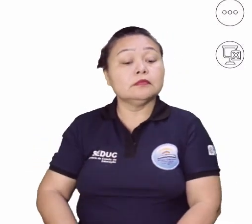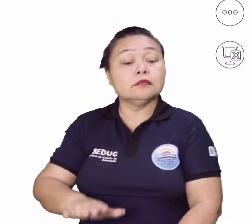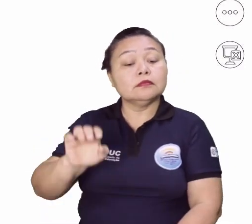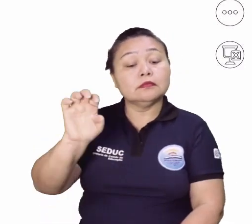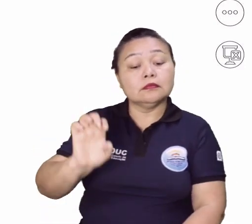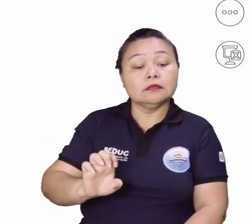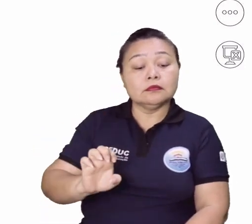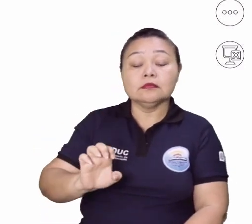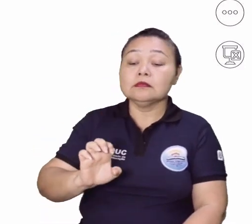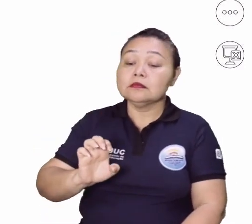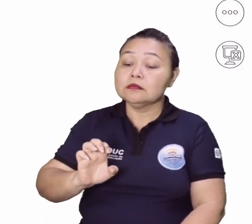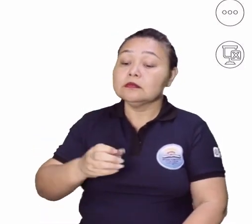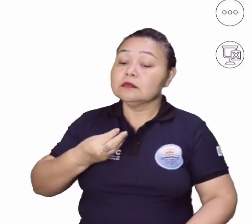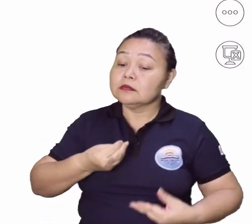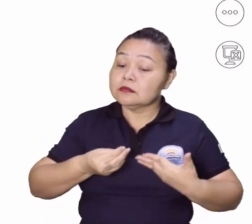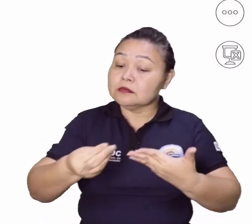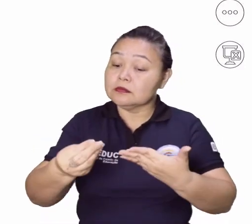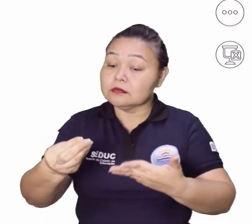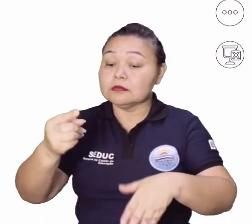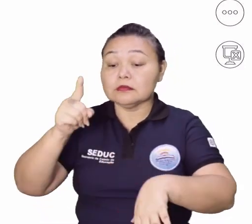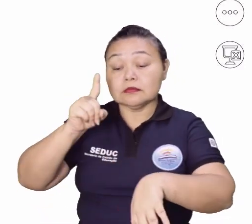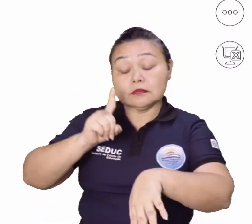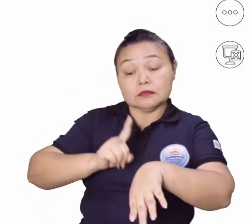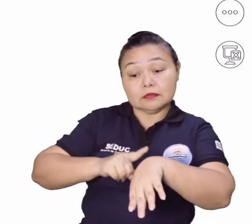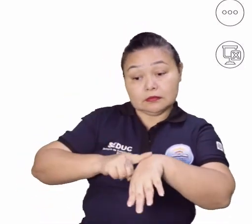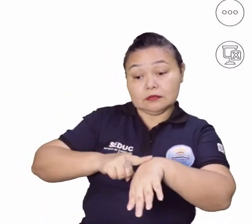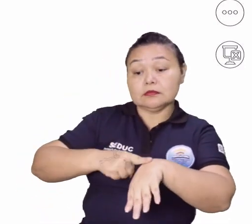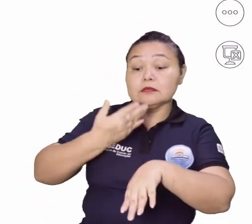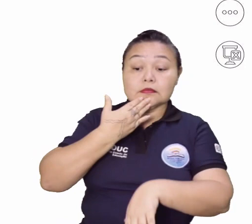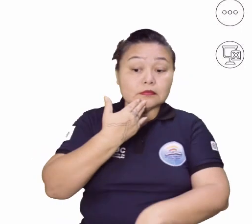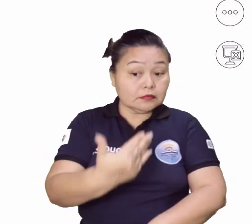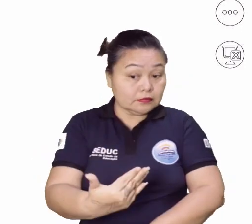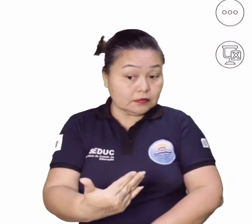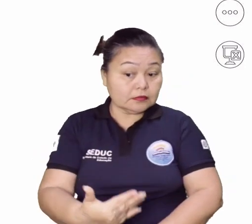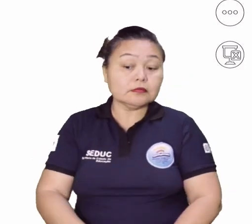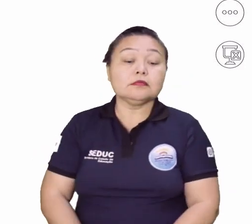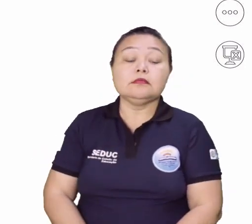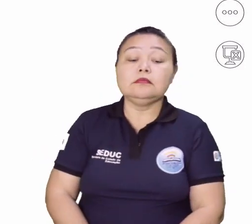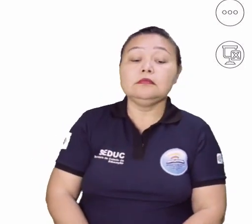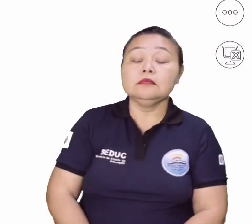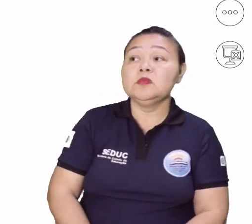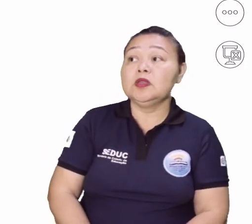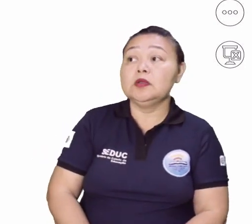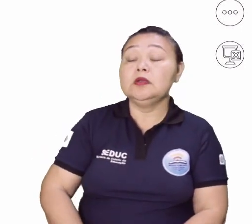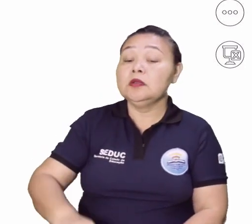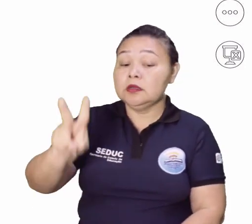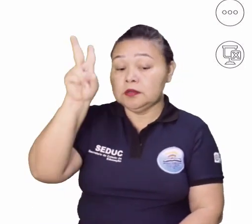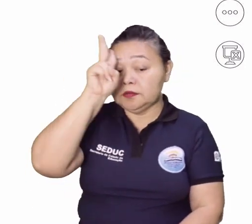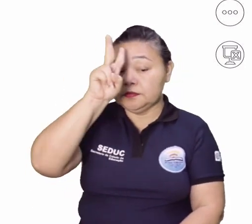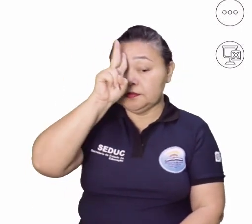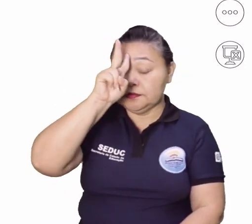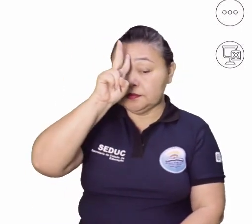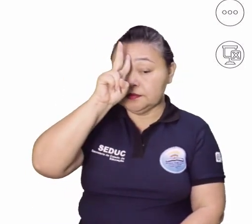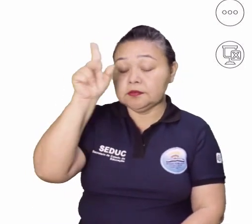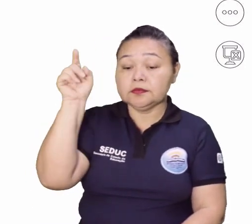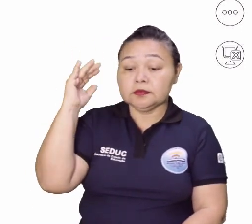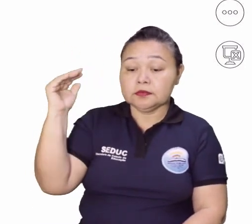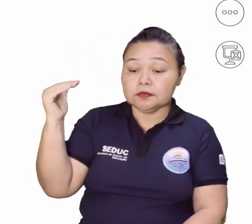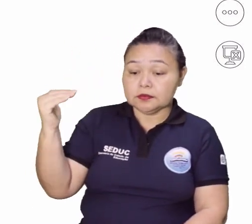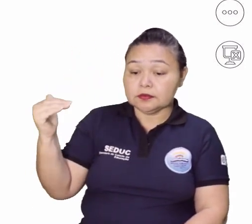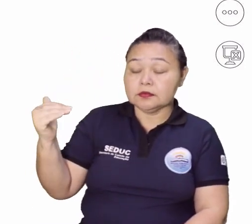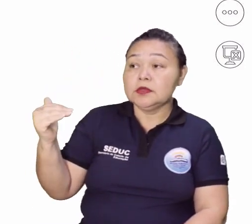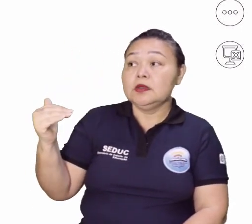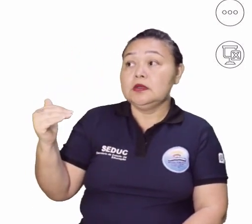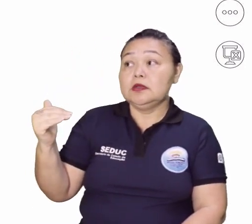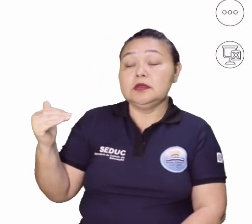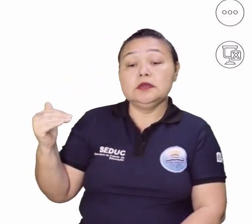ou letra E, entrega sob pedido. Não sei se vocês lembram, a gente falou sobre essa questão aí,